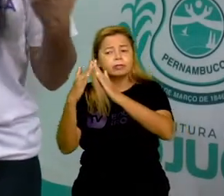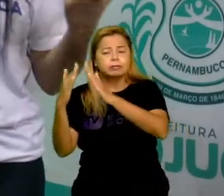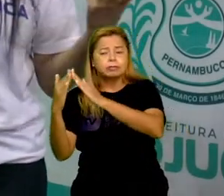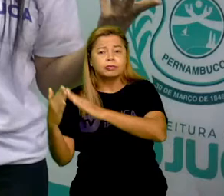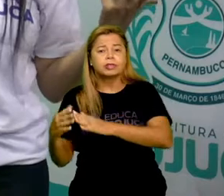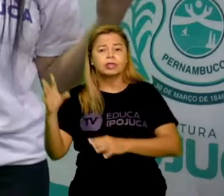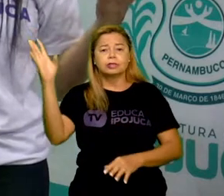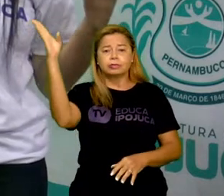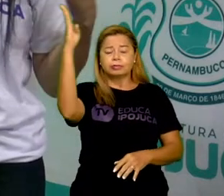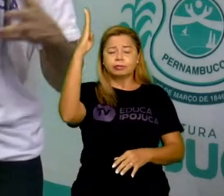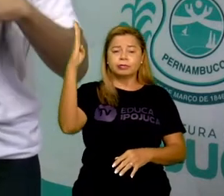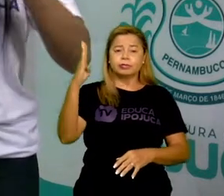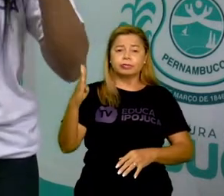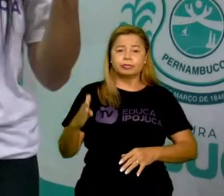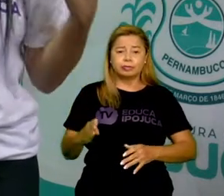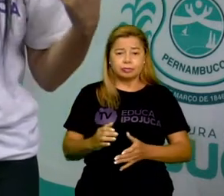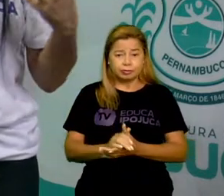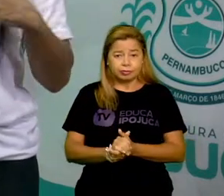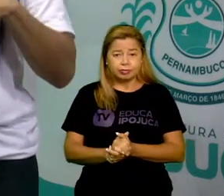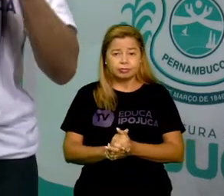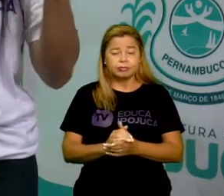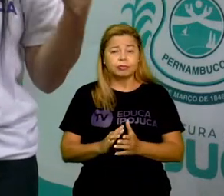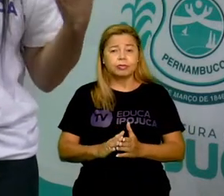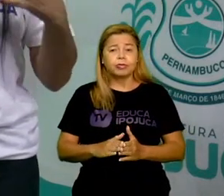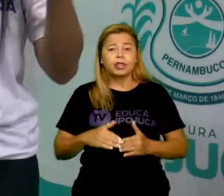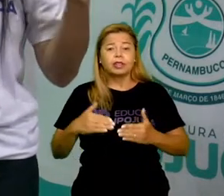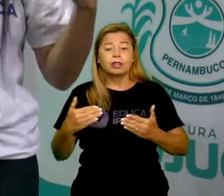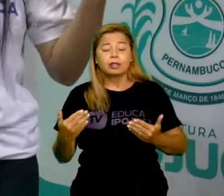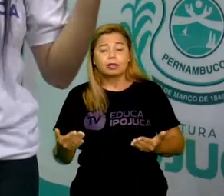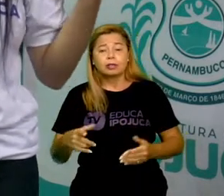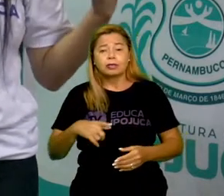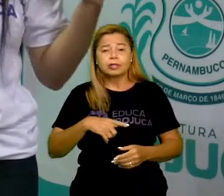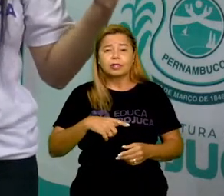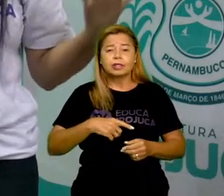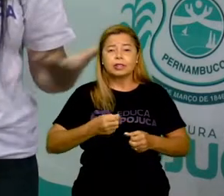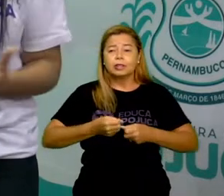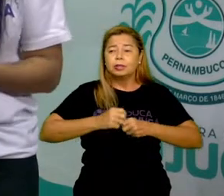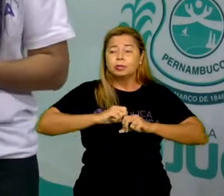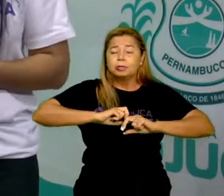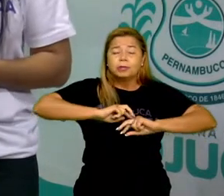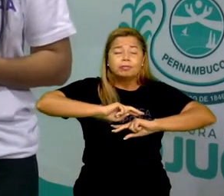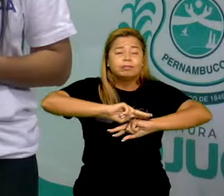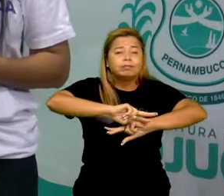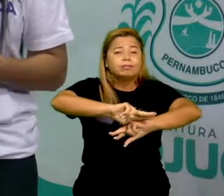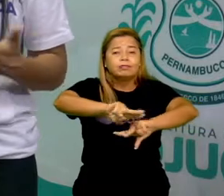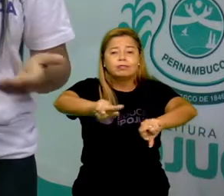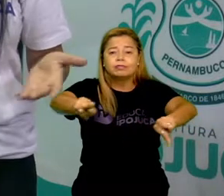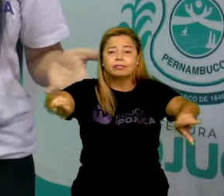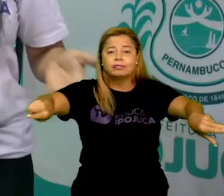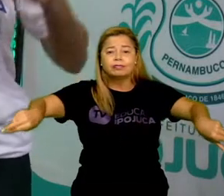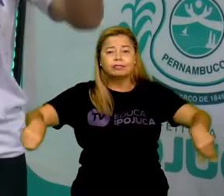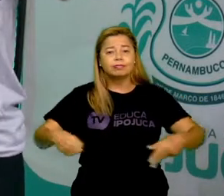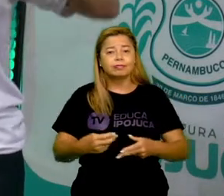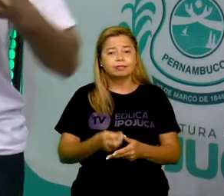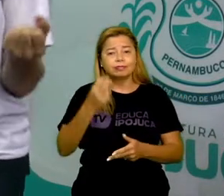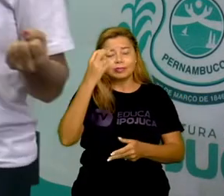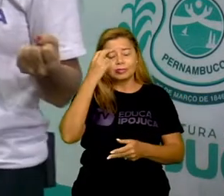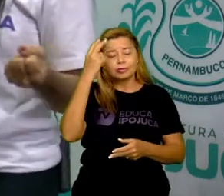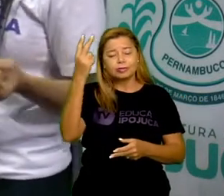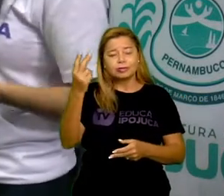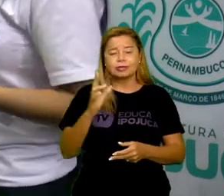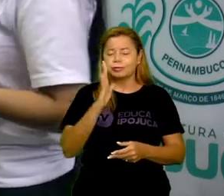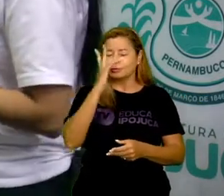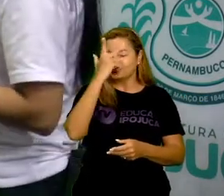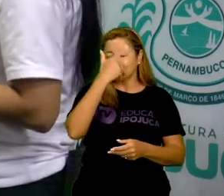e com isso tem essa linda, essa enorme diversidade cultural que é tão bonito aqui no